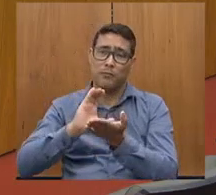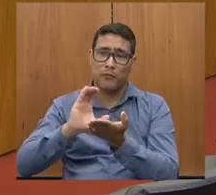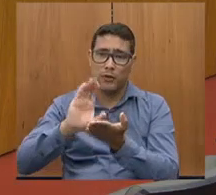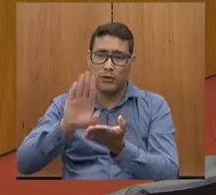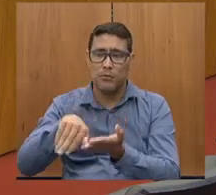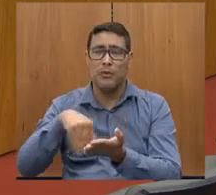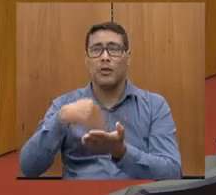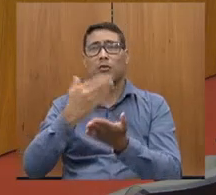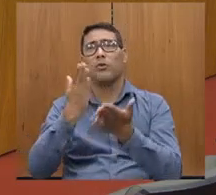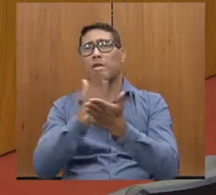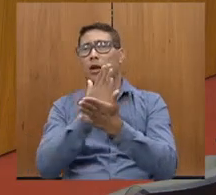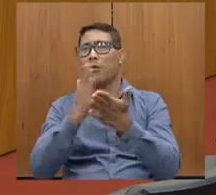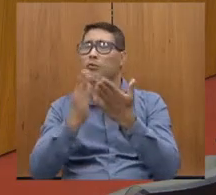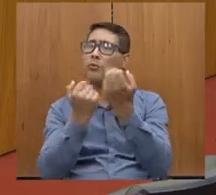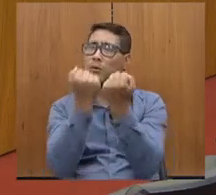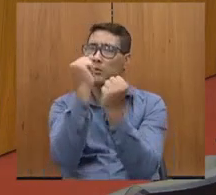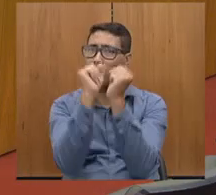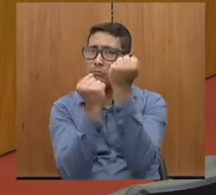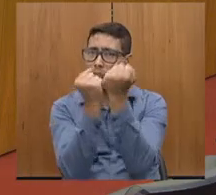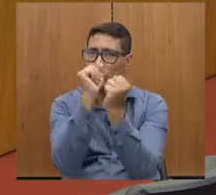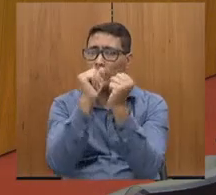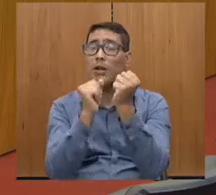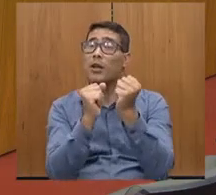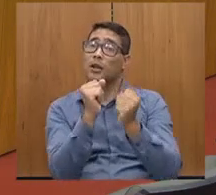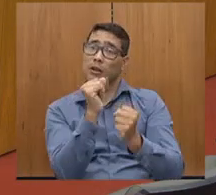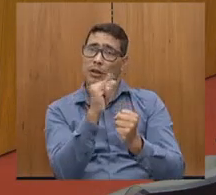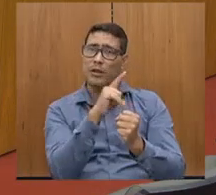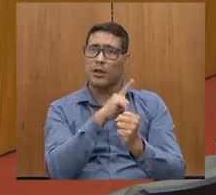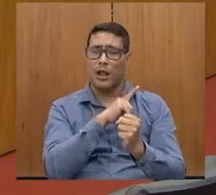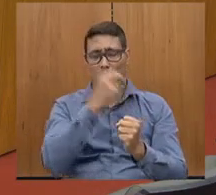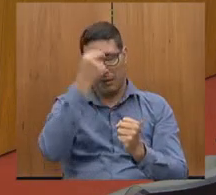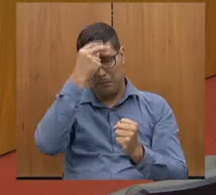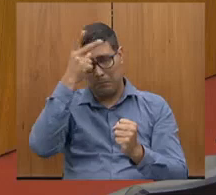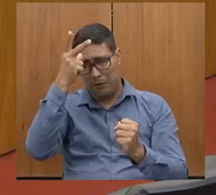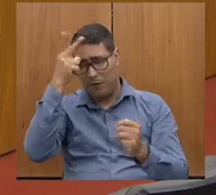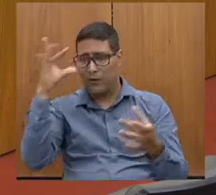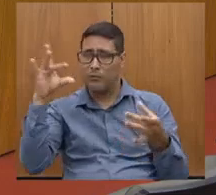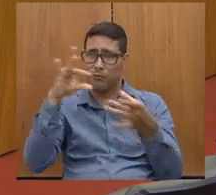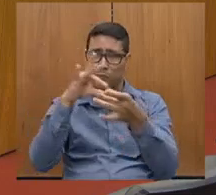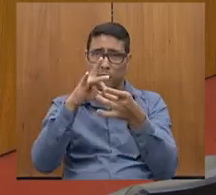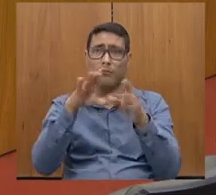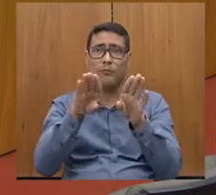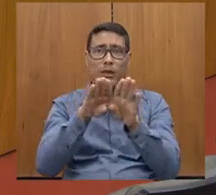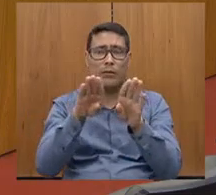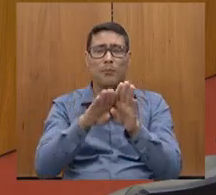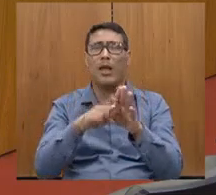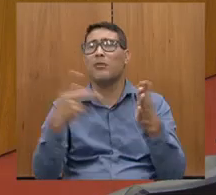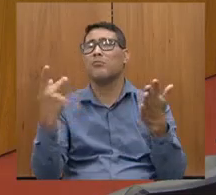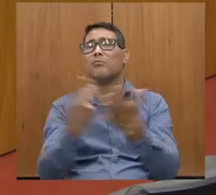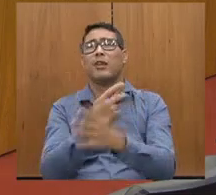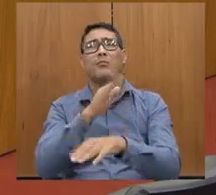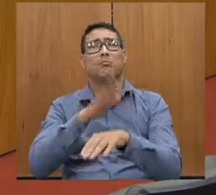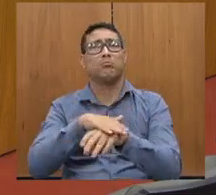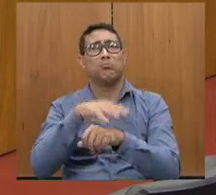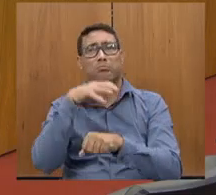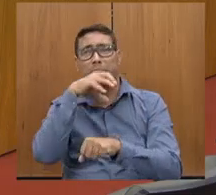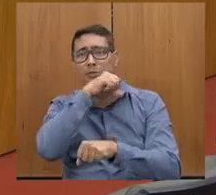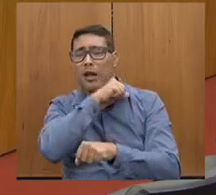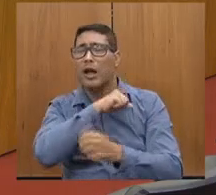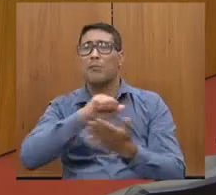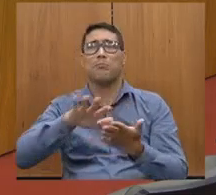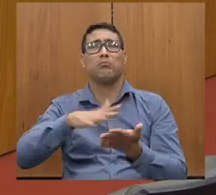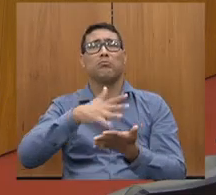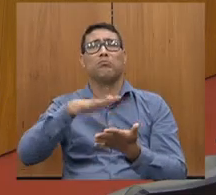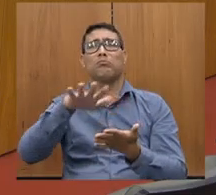quando se envolve a prefeitura, a parceria, as coisas acontecem muito mais rápido, menos burocraticizado, e com muito mais resultado,